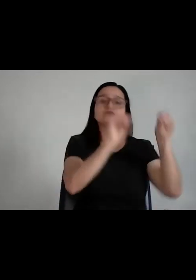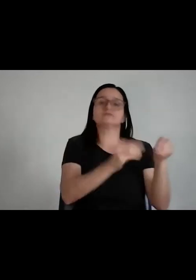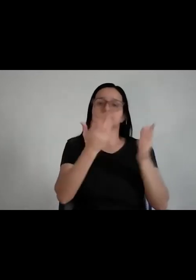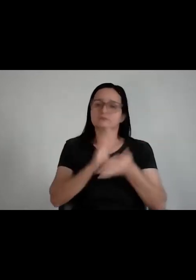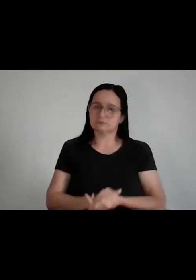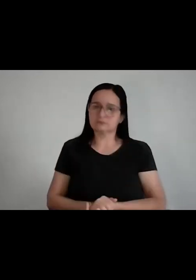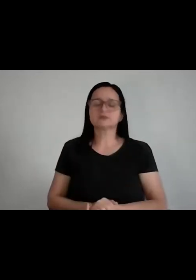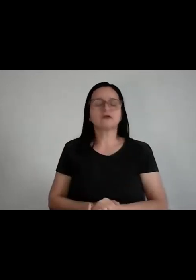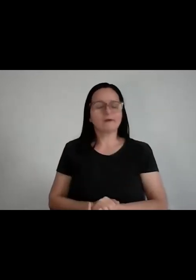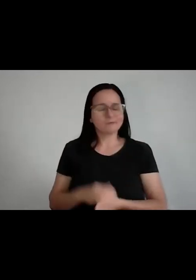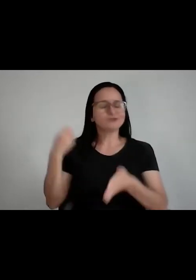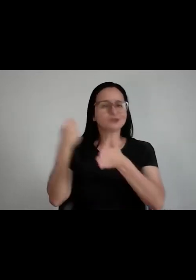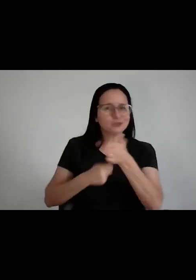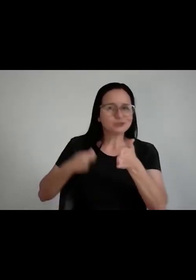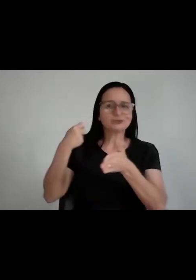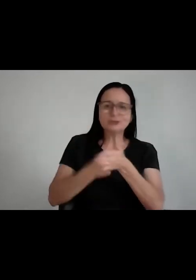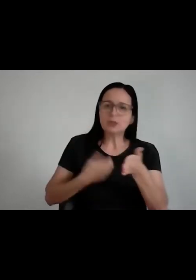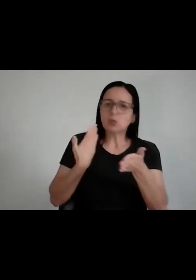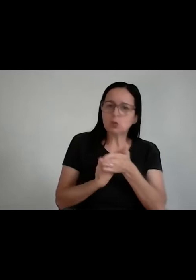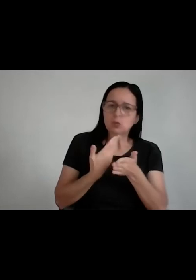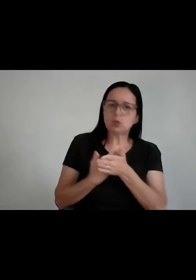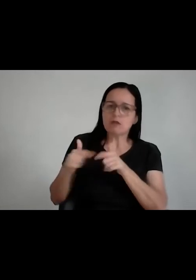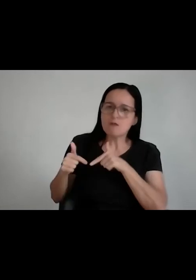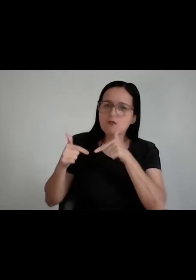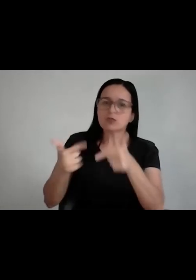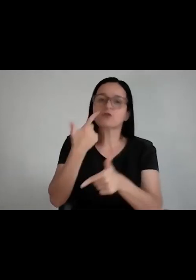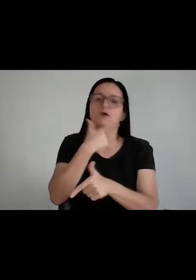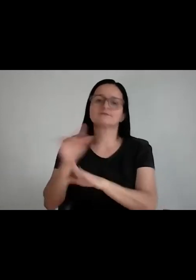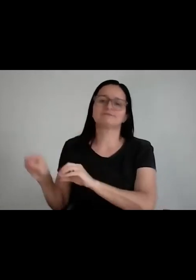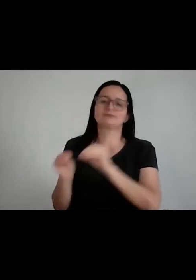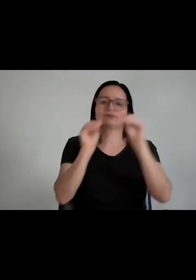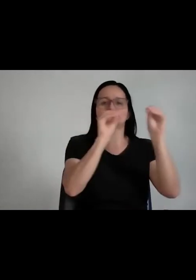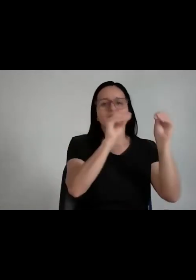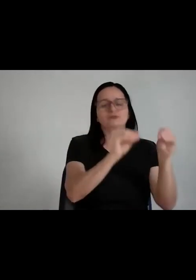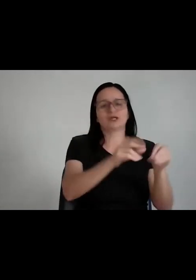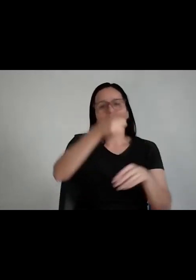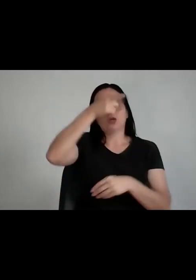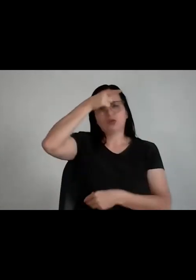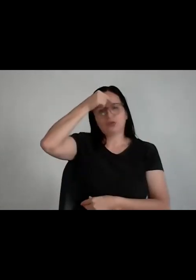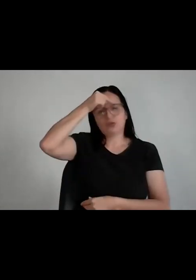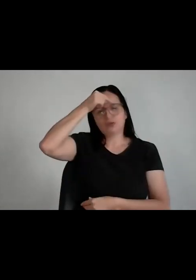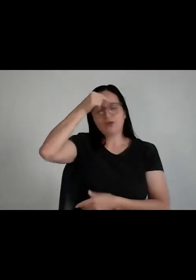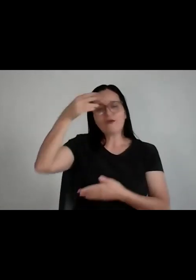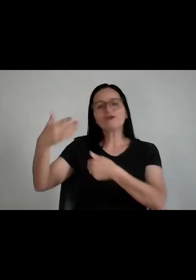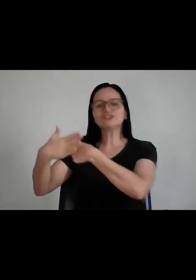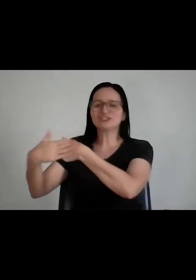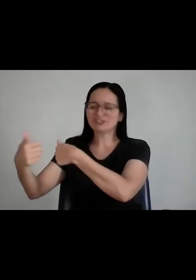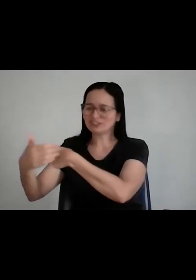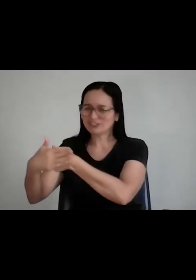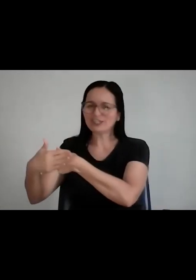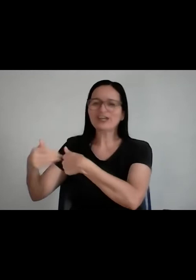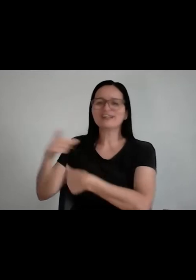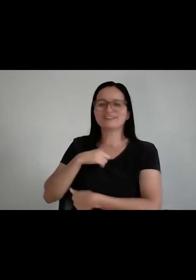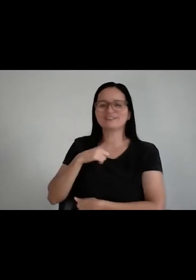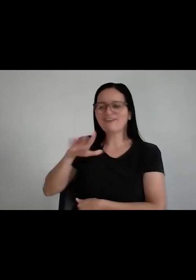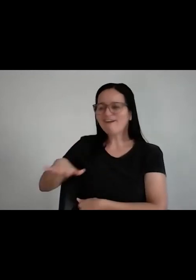E eu lutei muito, trabalhei muito, estudei muito para sair do Valão. Graças a Deus eu saí perto do Valão. Hoje eu tenho relação de carinho com aquele Valão, quando eu vou visitar ele, pô, você me